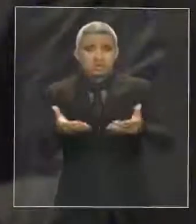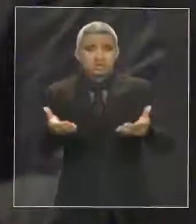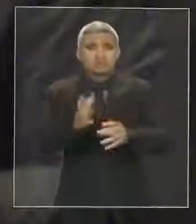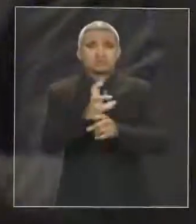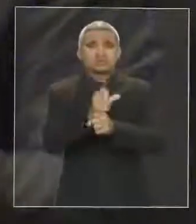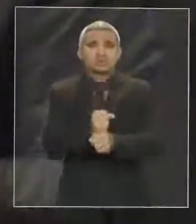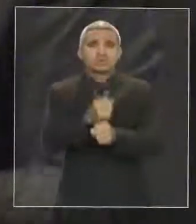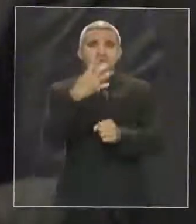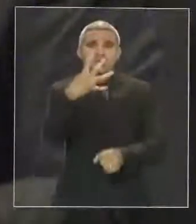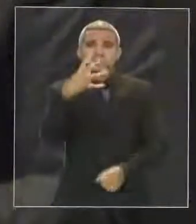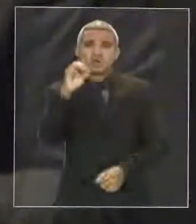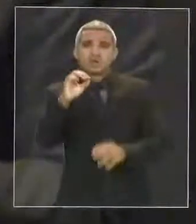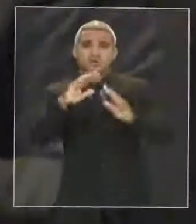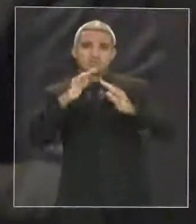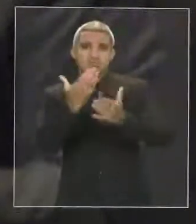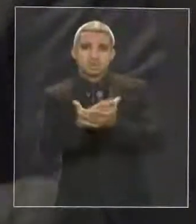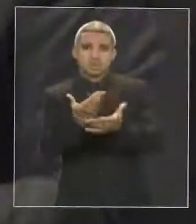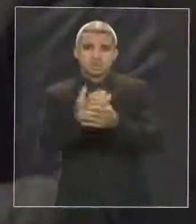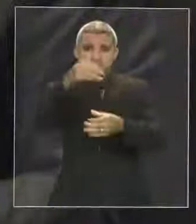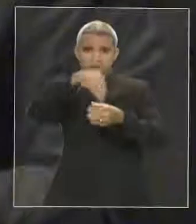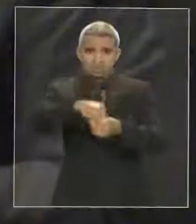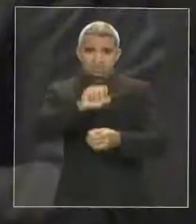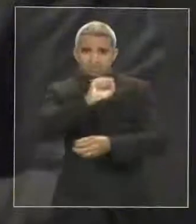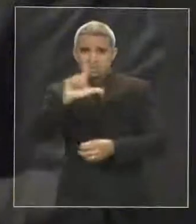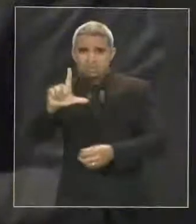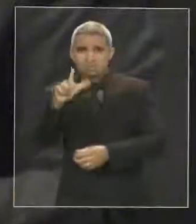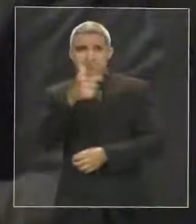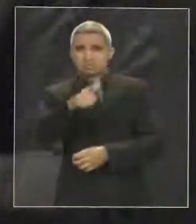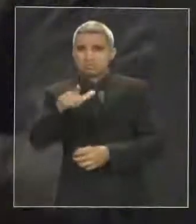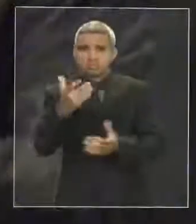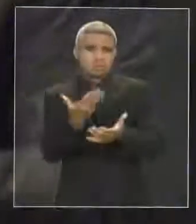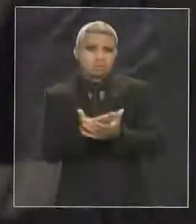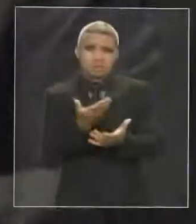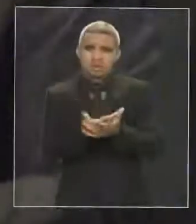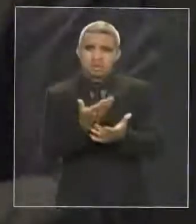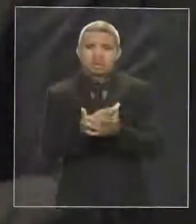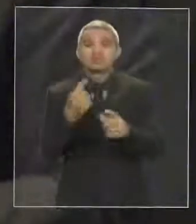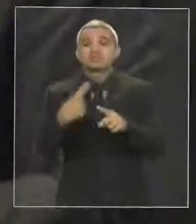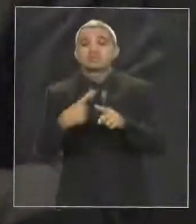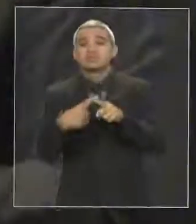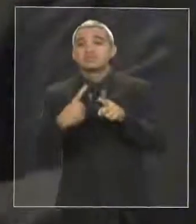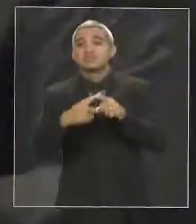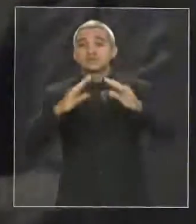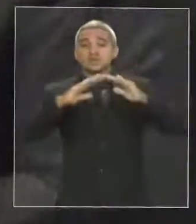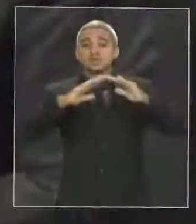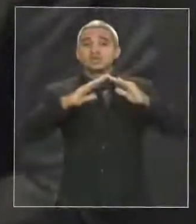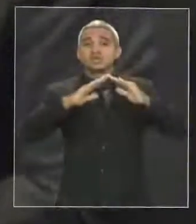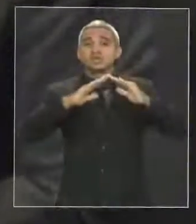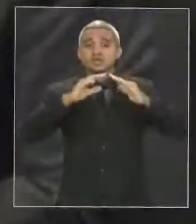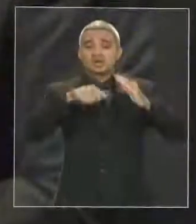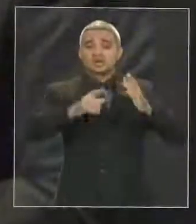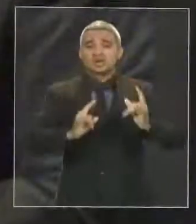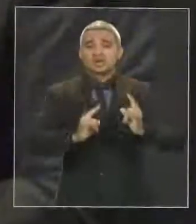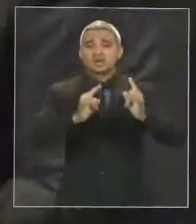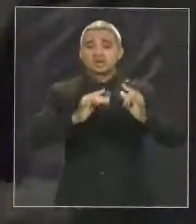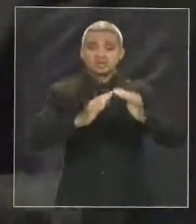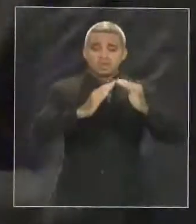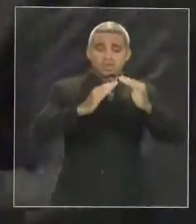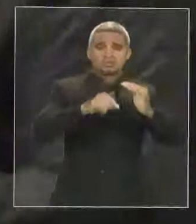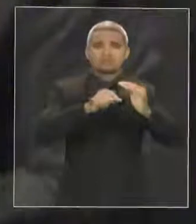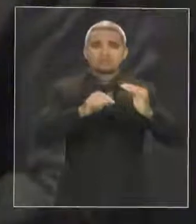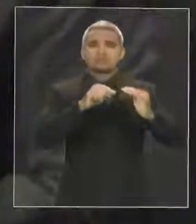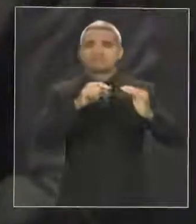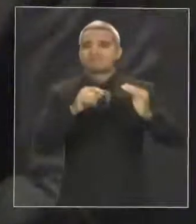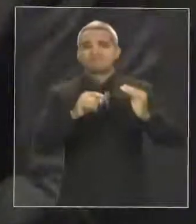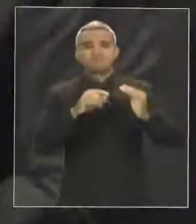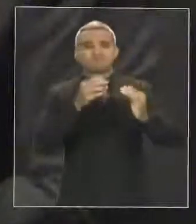escolas em São Luís que estão sem aula porque não têm condições físicas de iniciar o ano letivo. E aí,